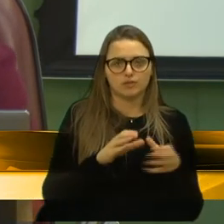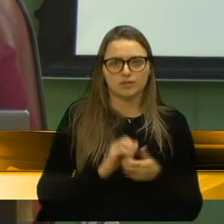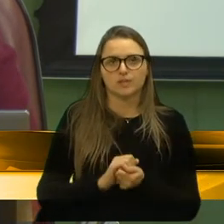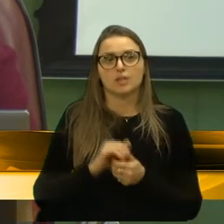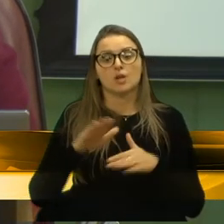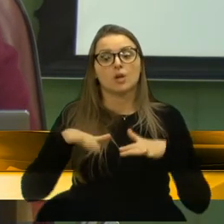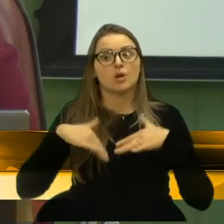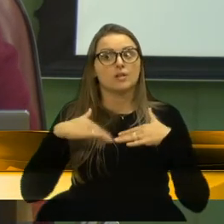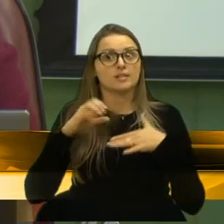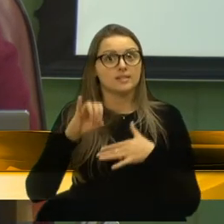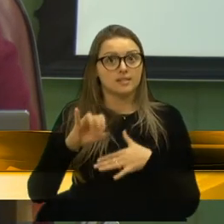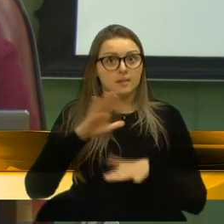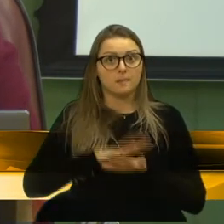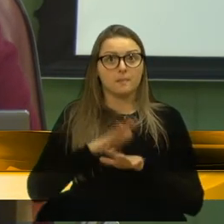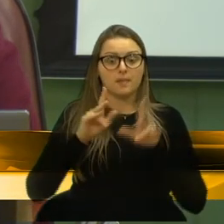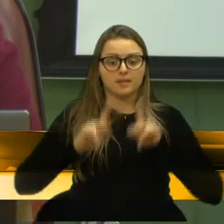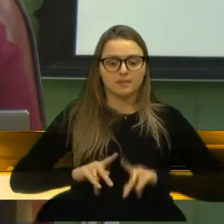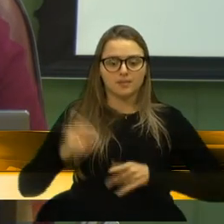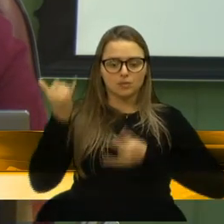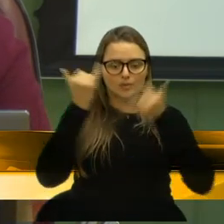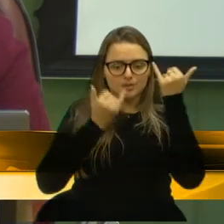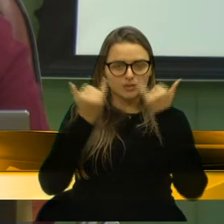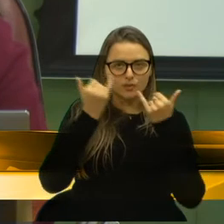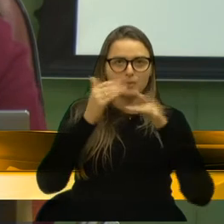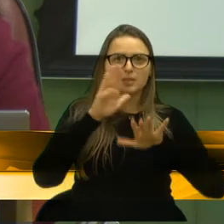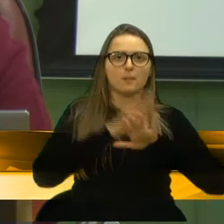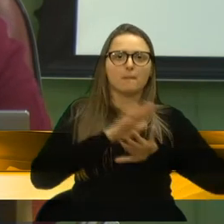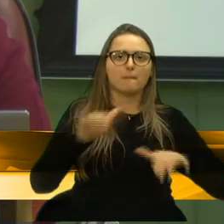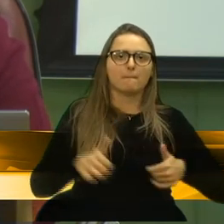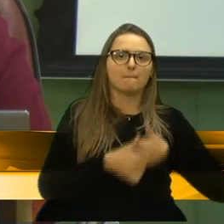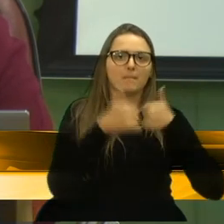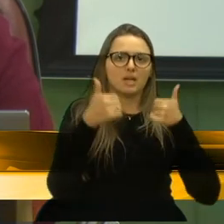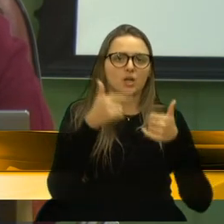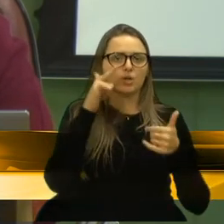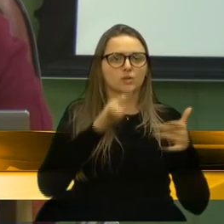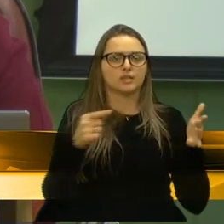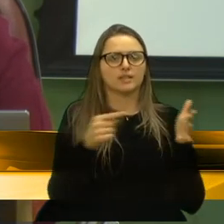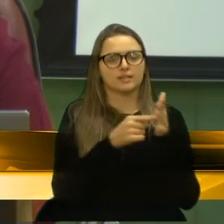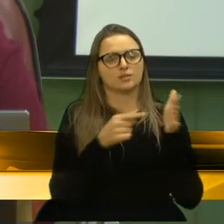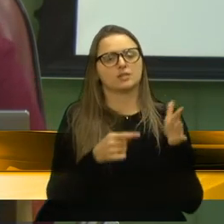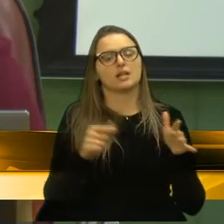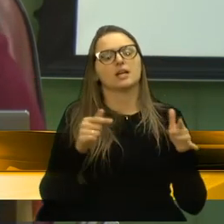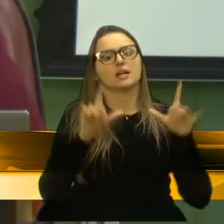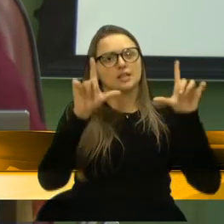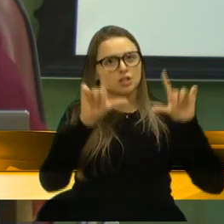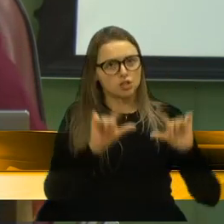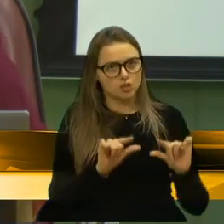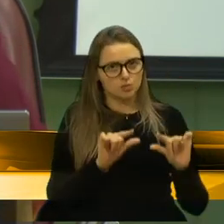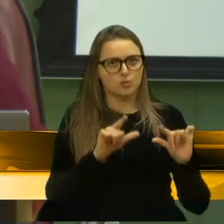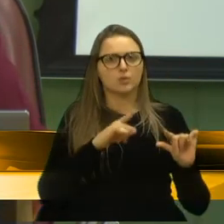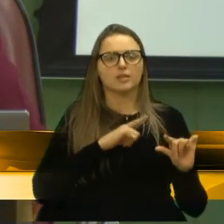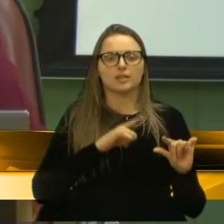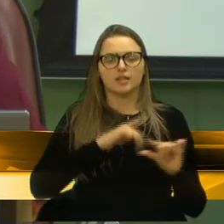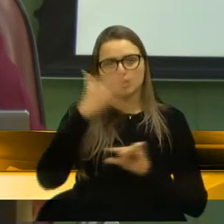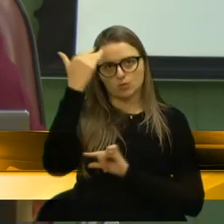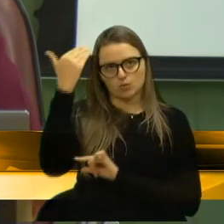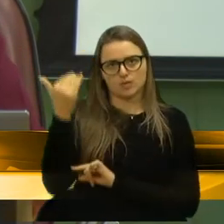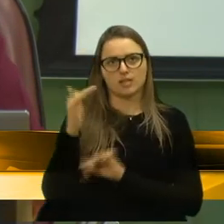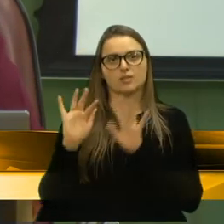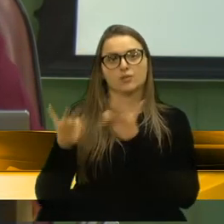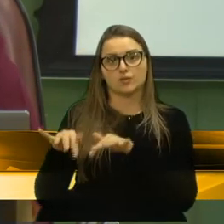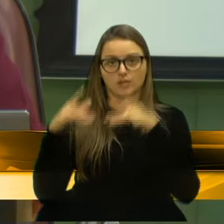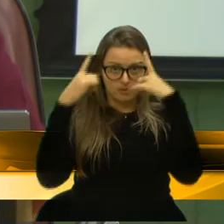Quanto mais as pessoas tiverem informação, mais a gente vai conseguir, com sucesso, combater essas